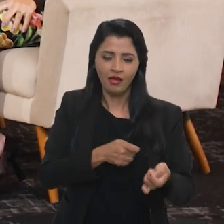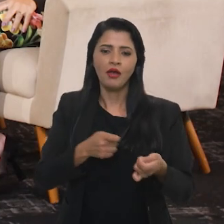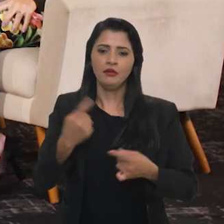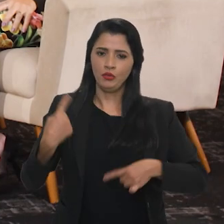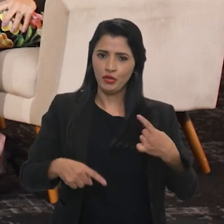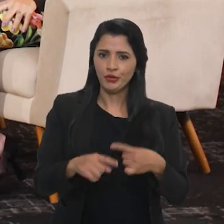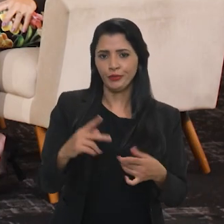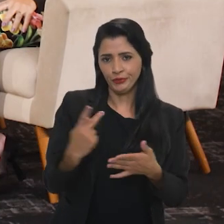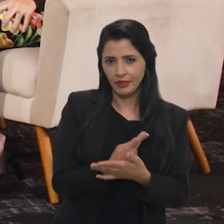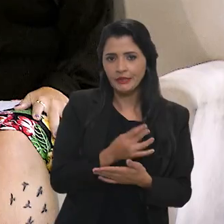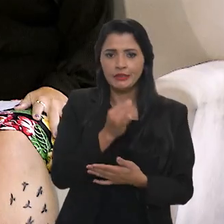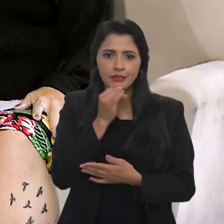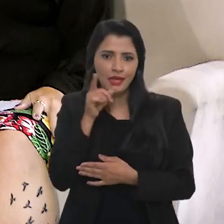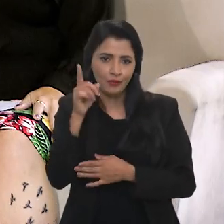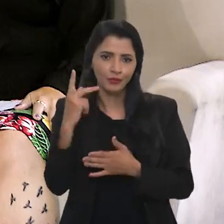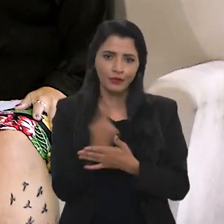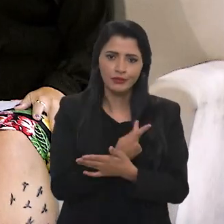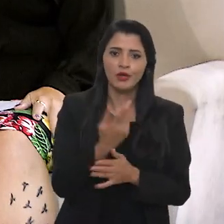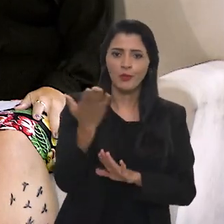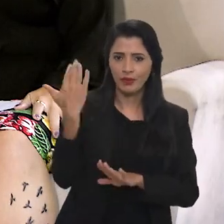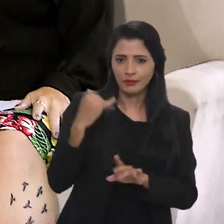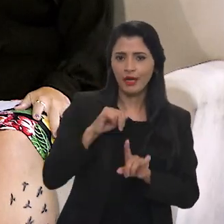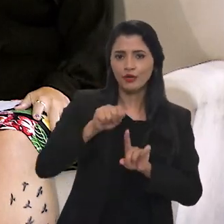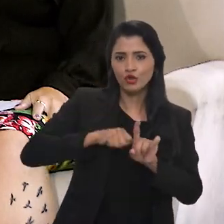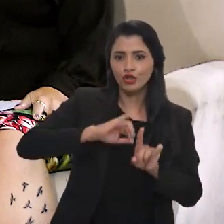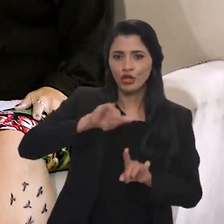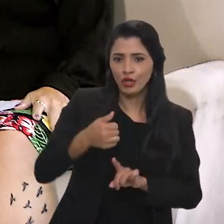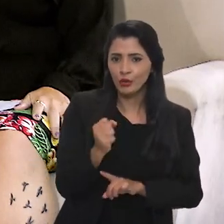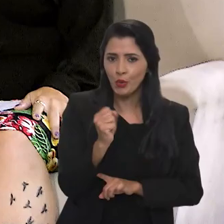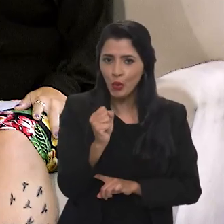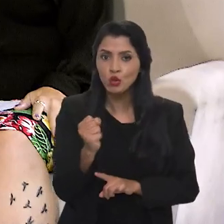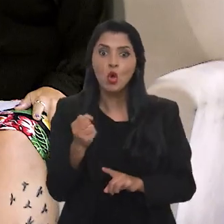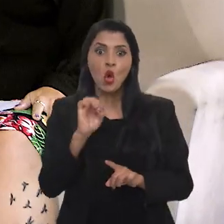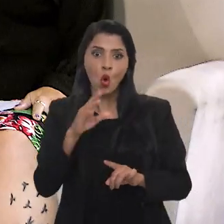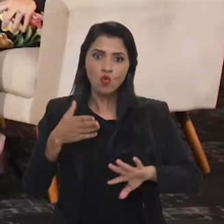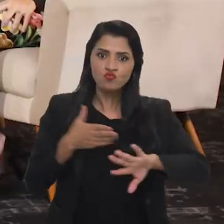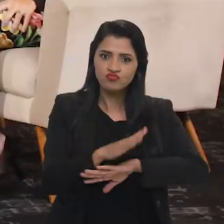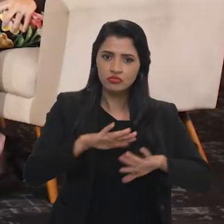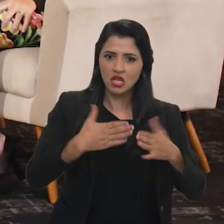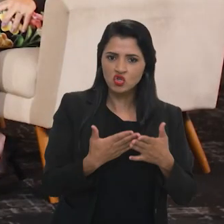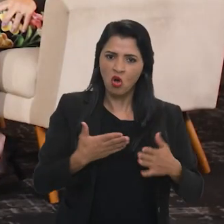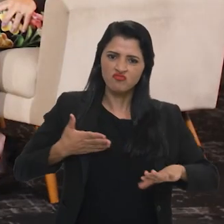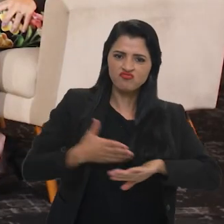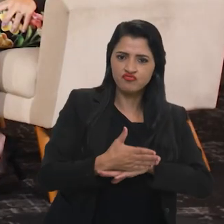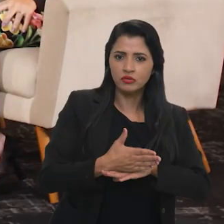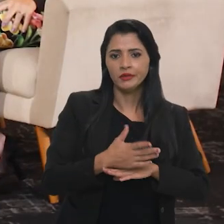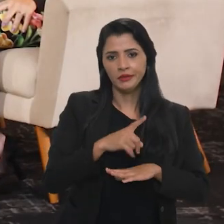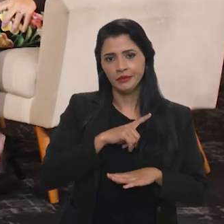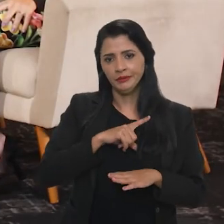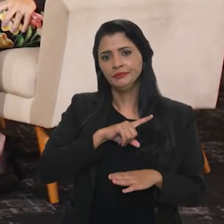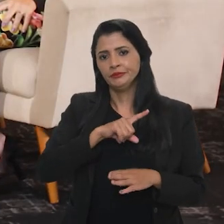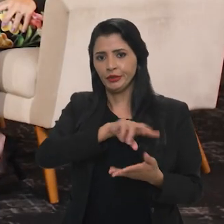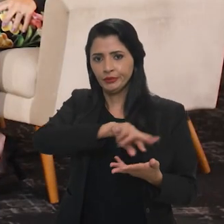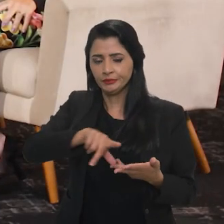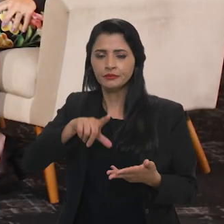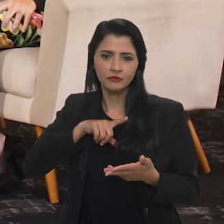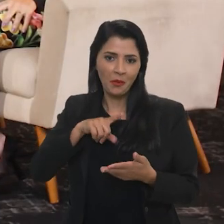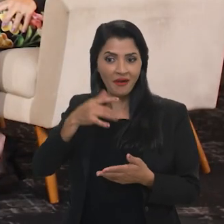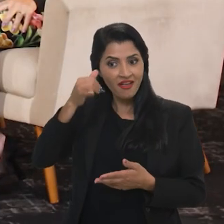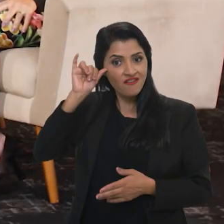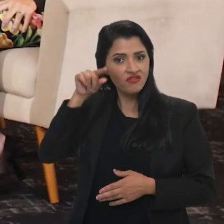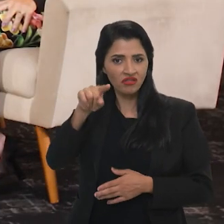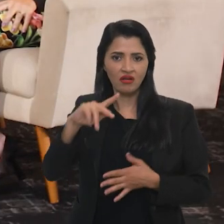caso, por exemplo, do 8 de janeiro, como tiveram no caso das eleições, ou até nos ataques das escolas. Então, para ela atuar, para